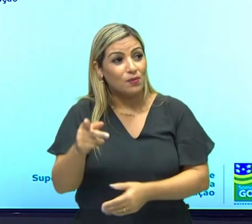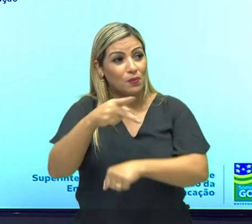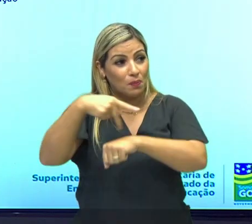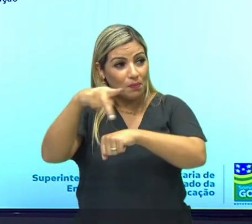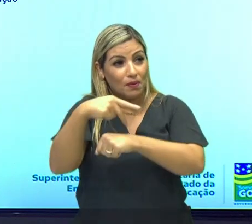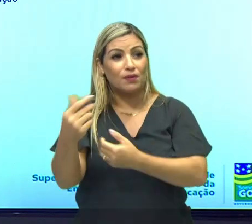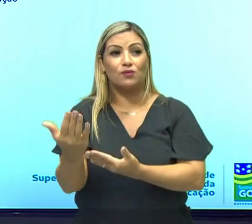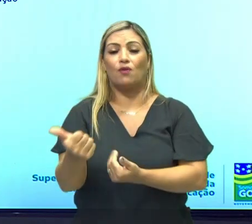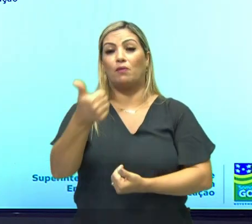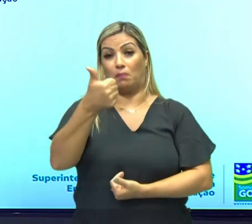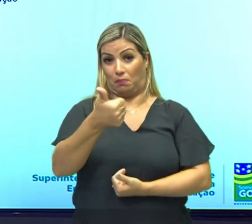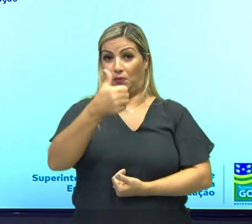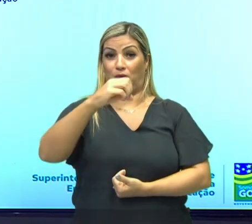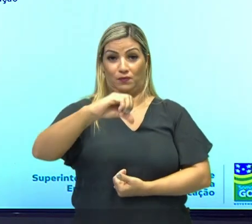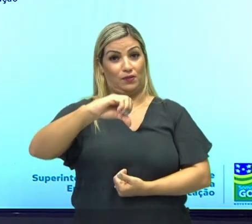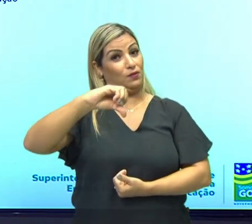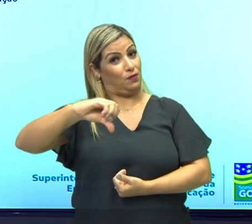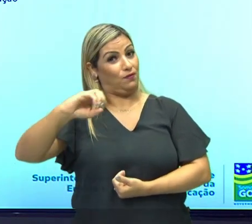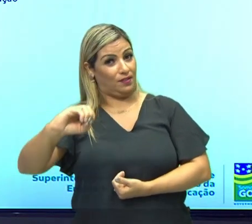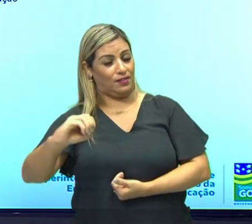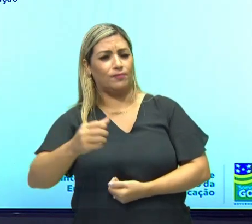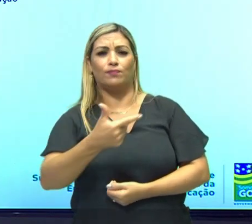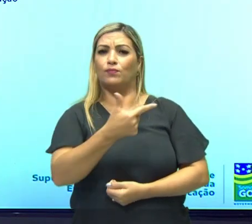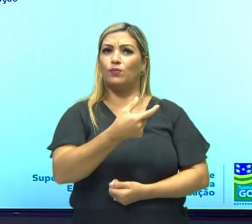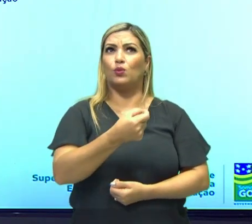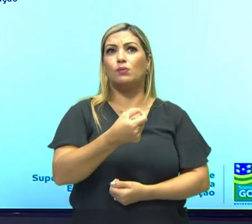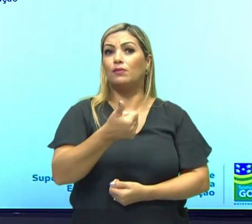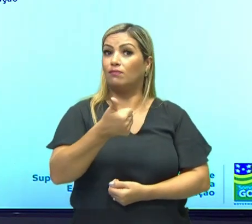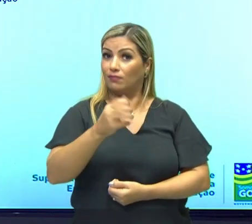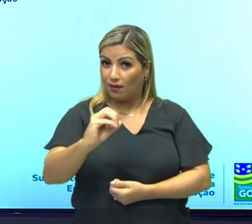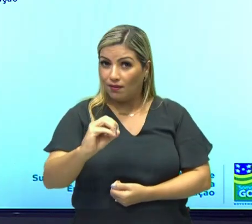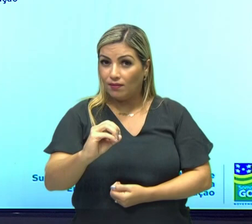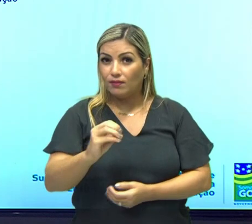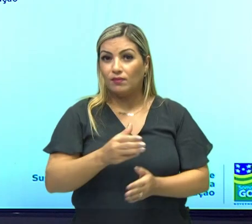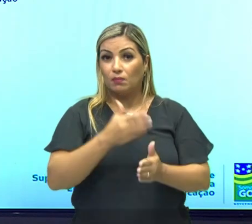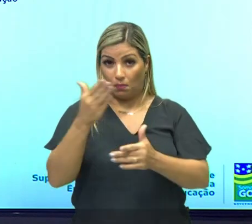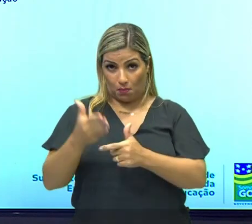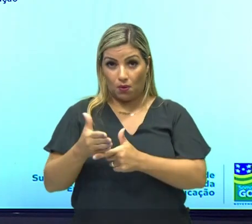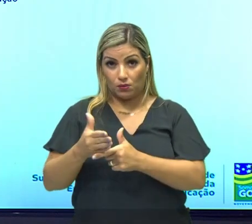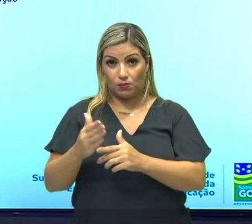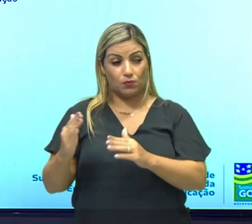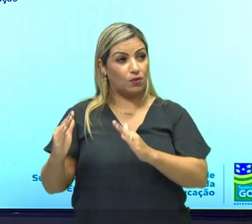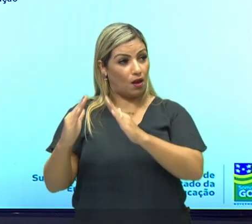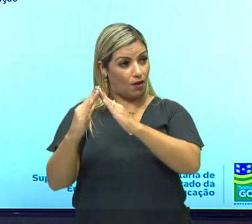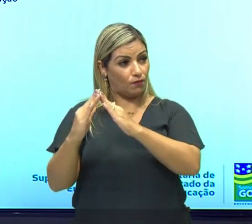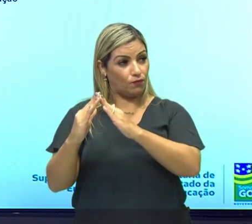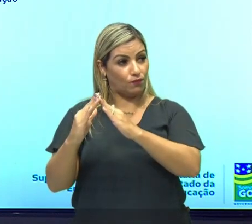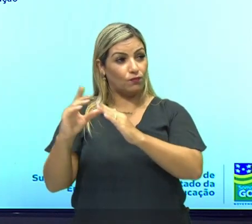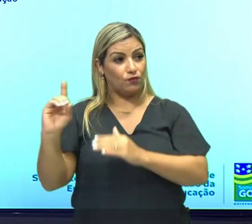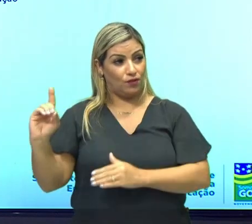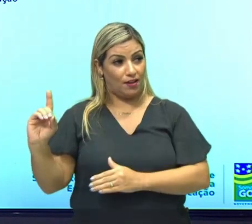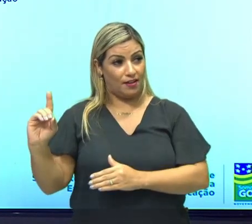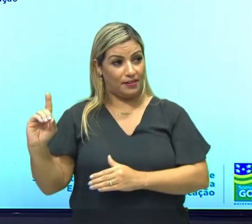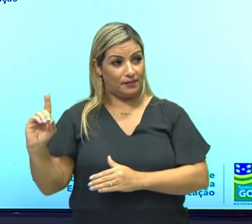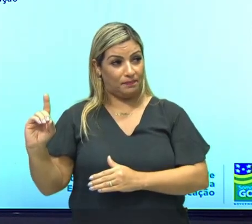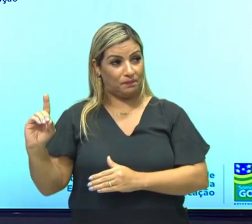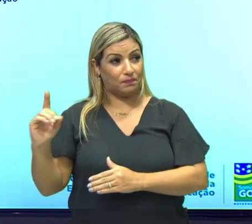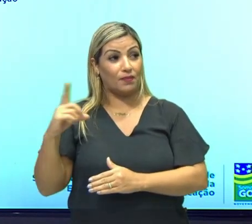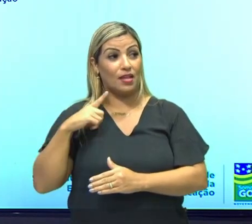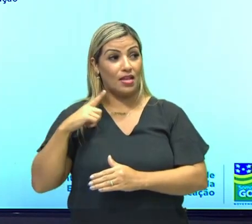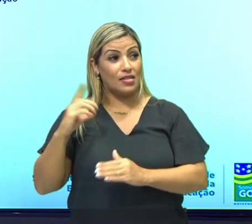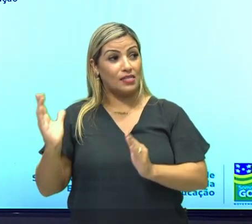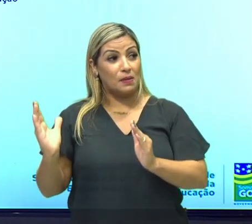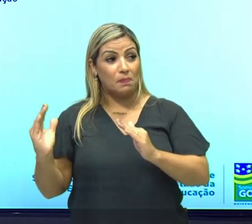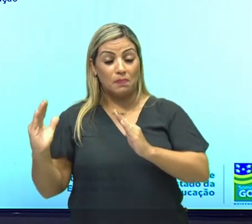1990. Em 2010, se eu olho aqui, é o próximo gráfico aqui da direita, essa pirâmide já